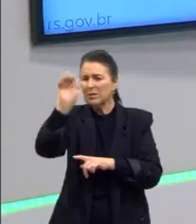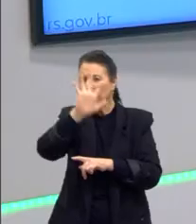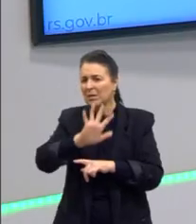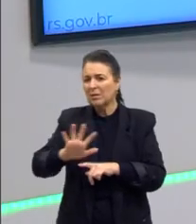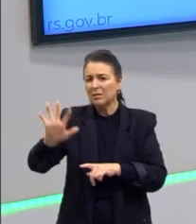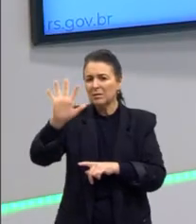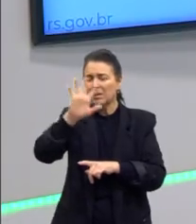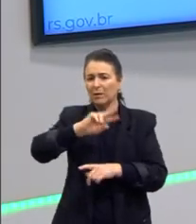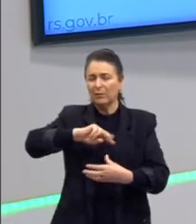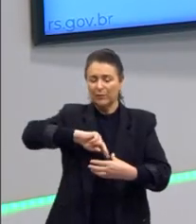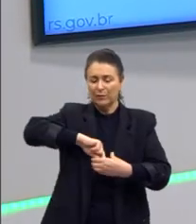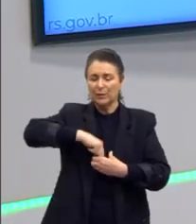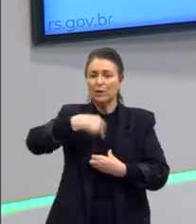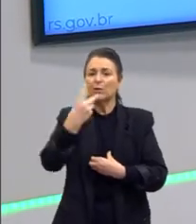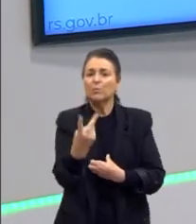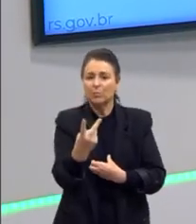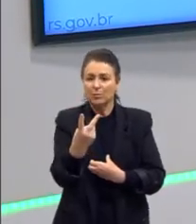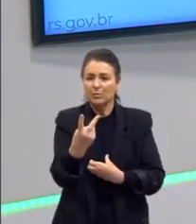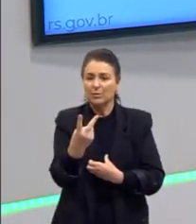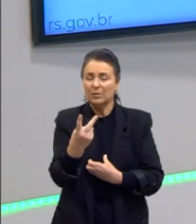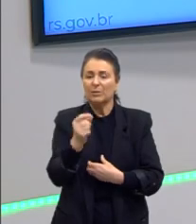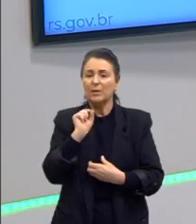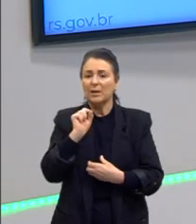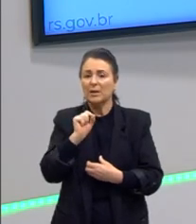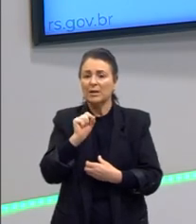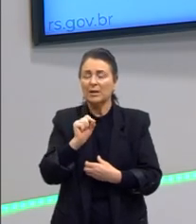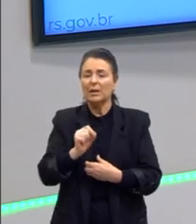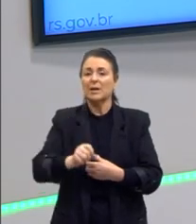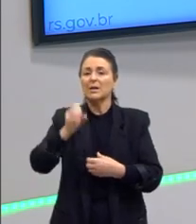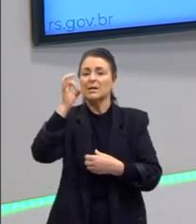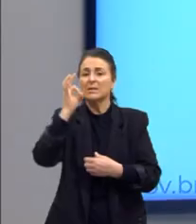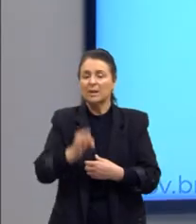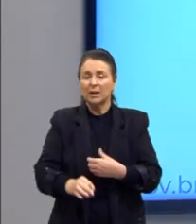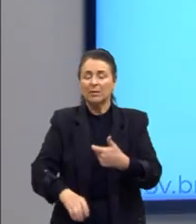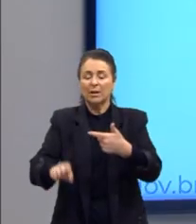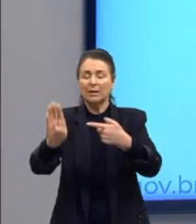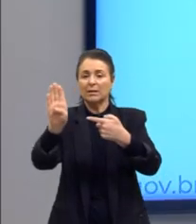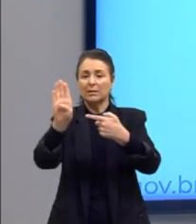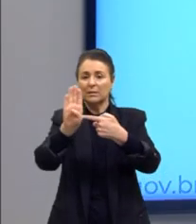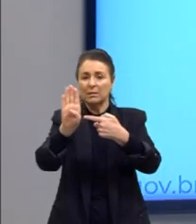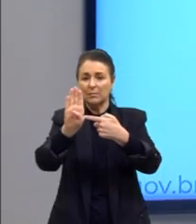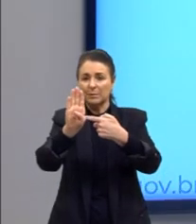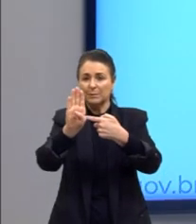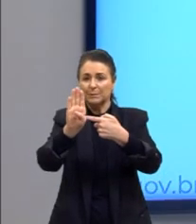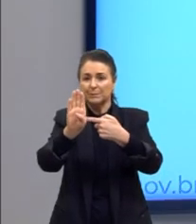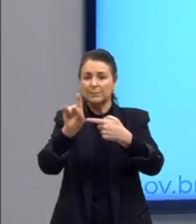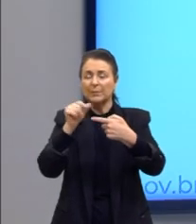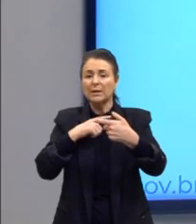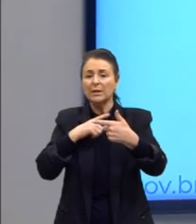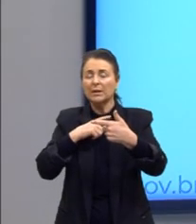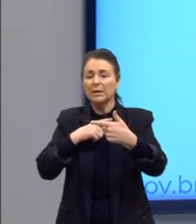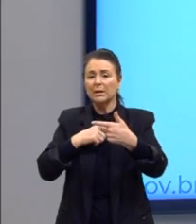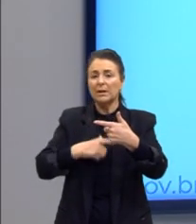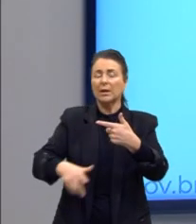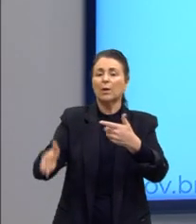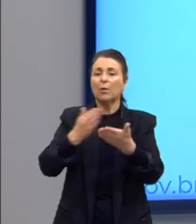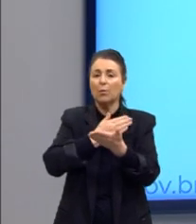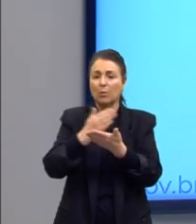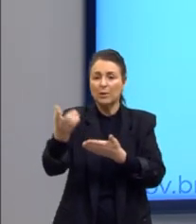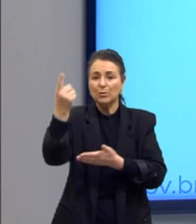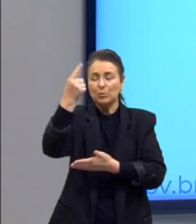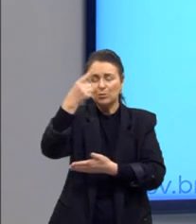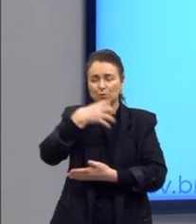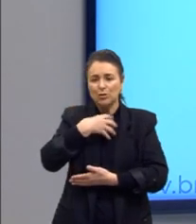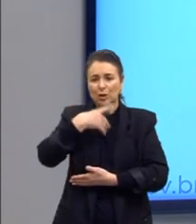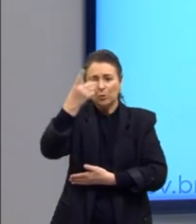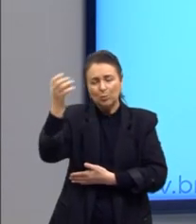resolver os problemas por aqui. Então, a alternativa correta, a letra B, é a inauguração de uma nova forma de pensar